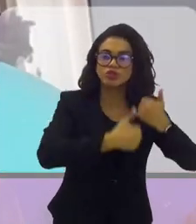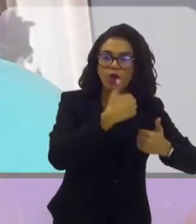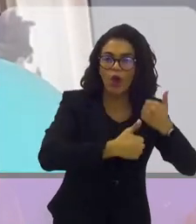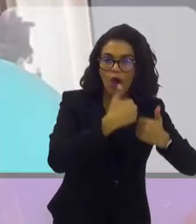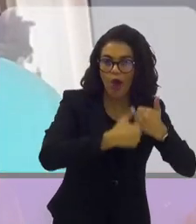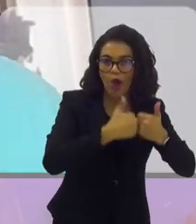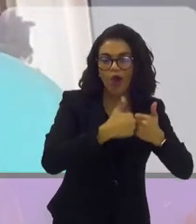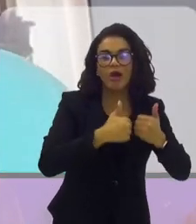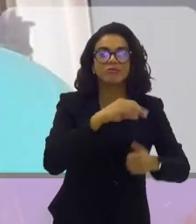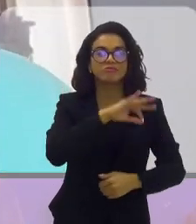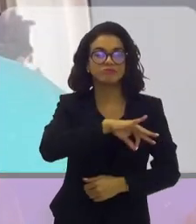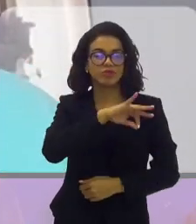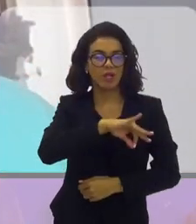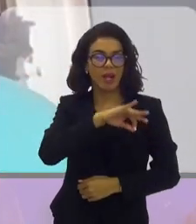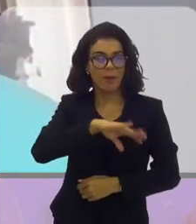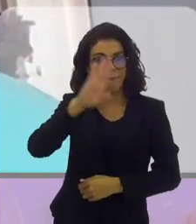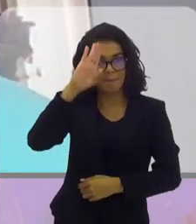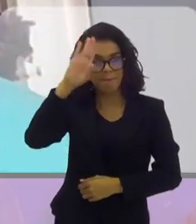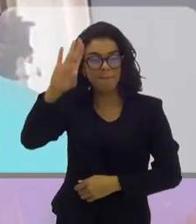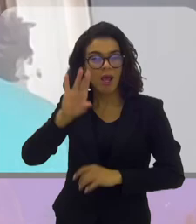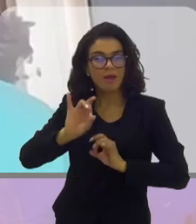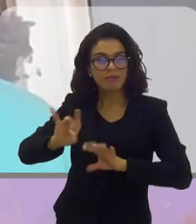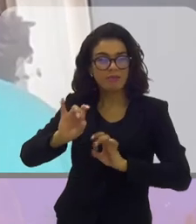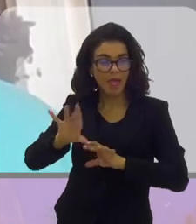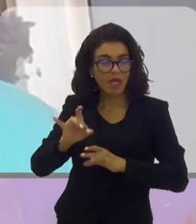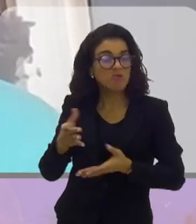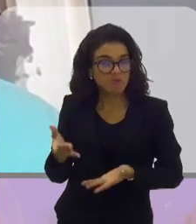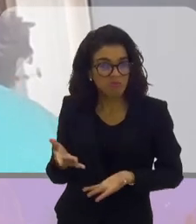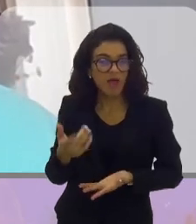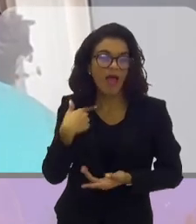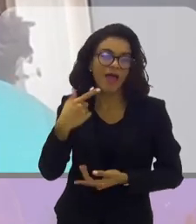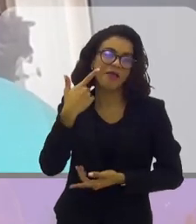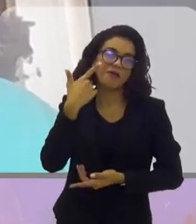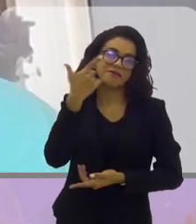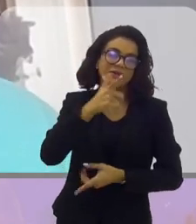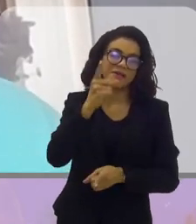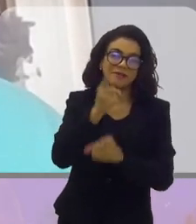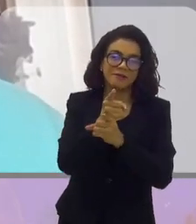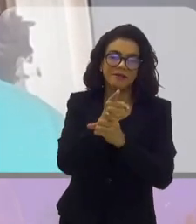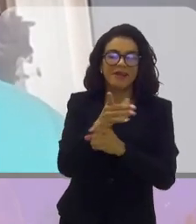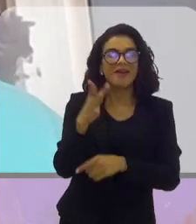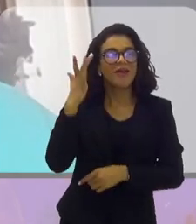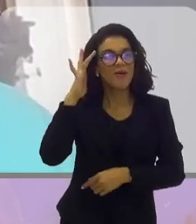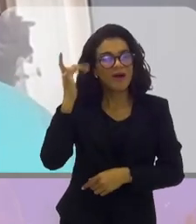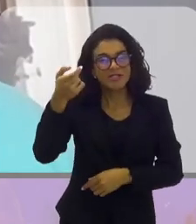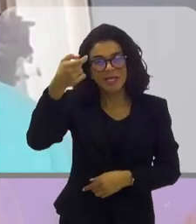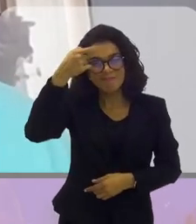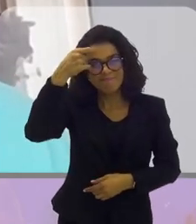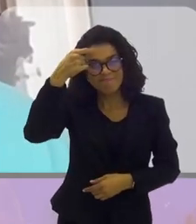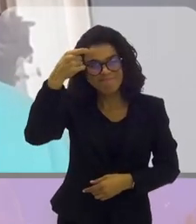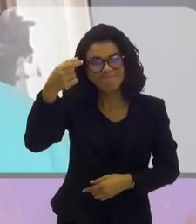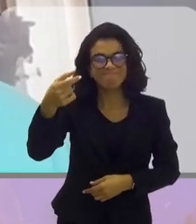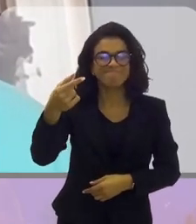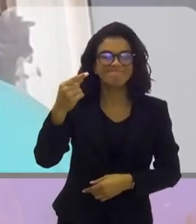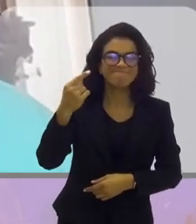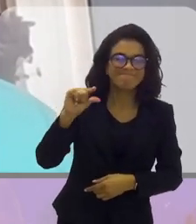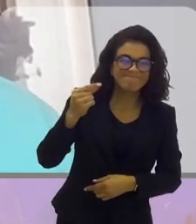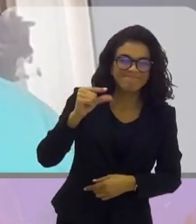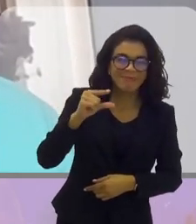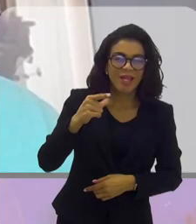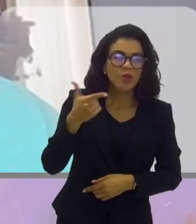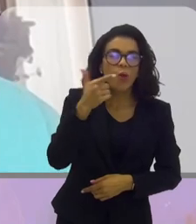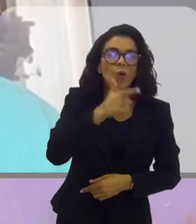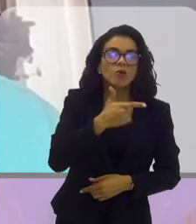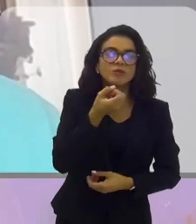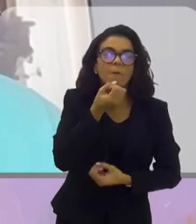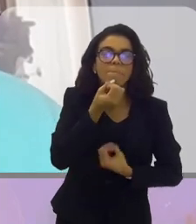é que paga as suas principais estrelas ou o seu principal técnico, vai ver esse gap. Eu acho que é um problema de mentalidade. Eu não